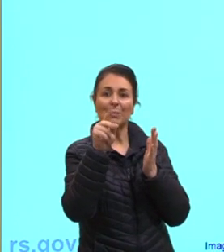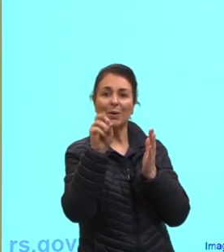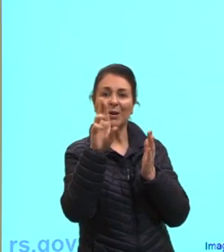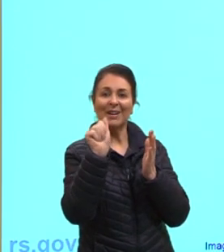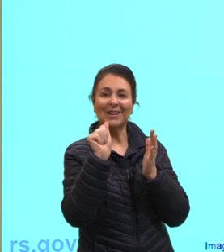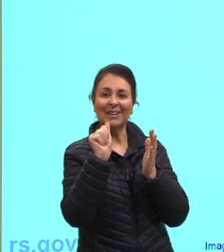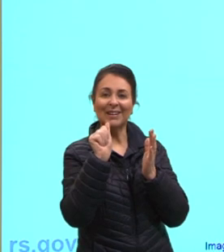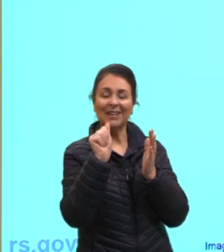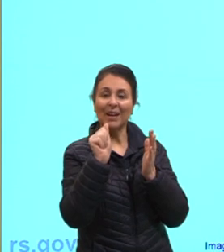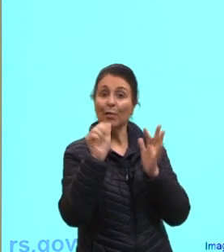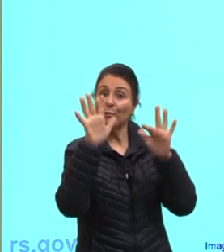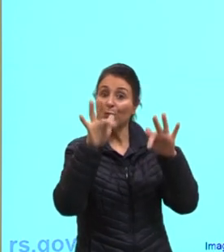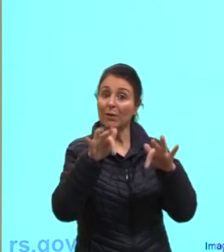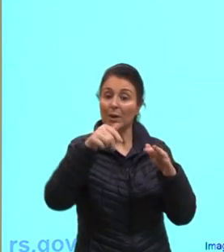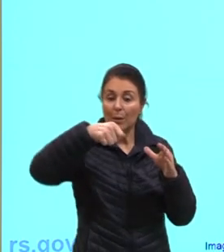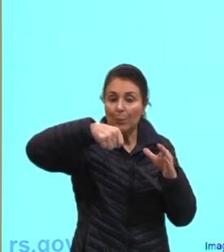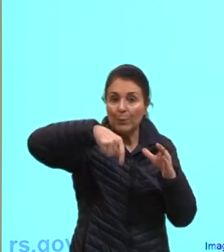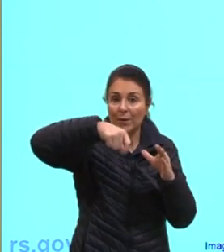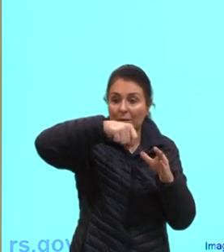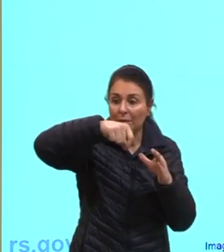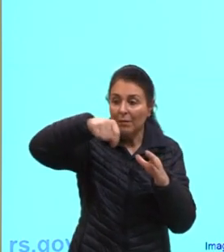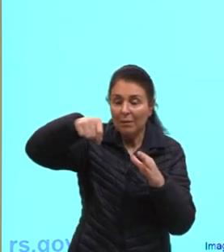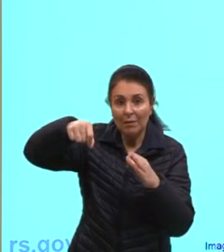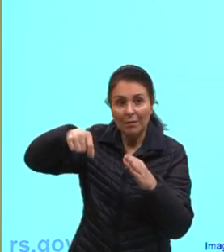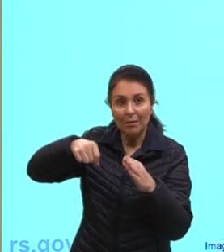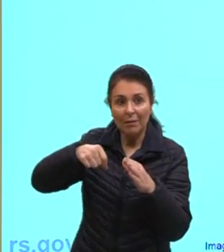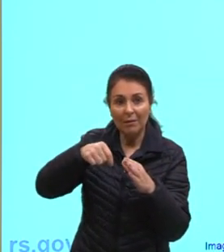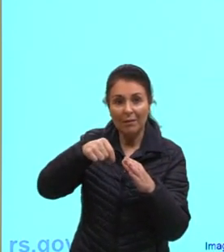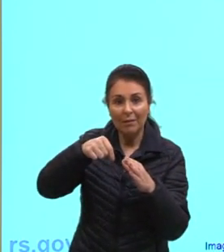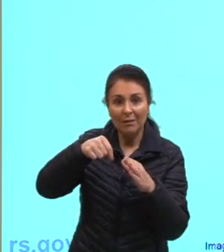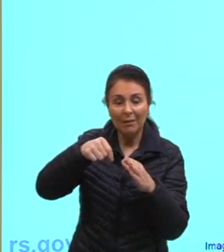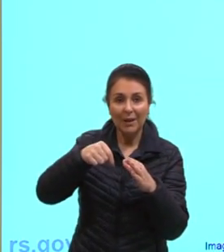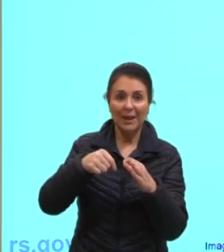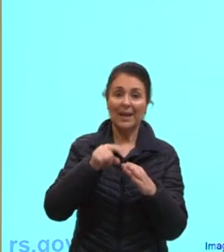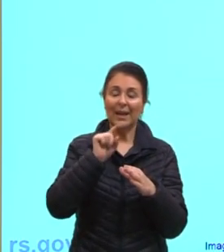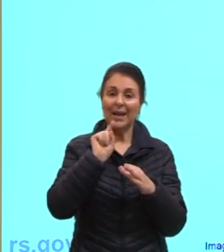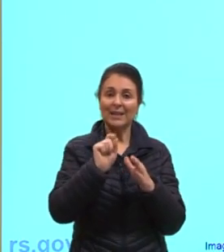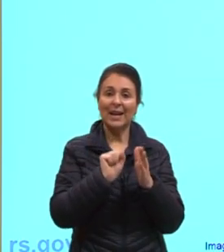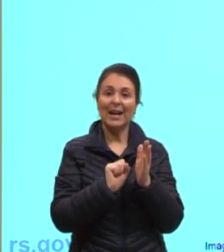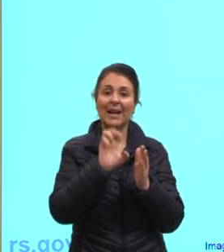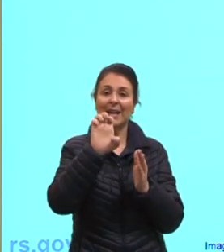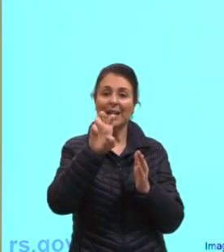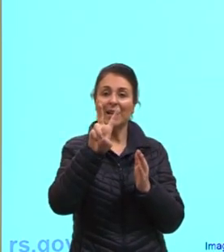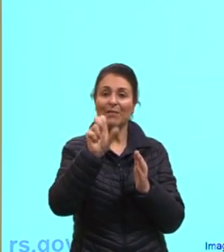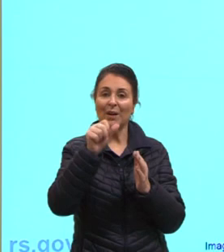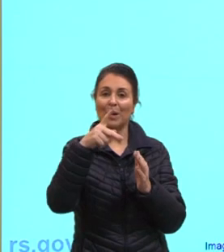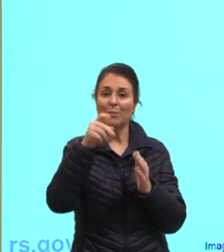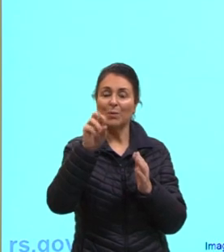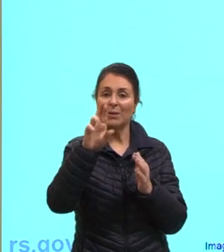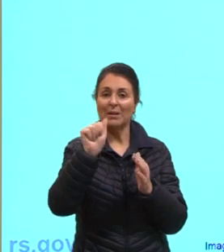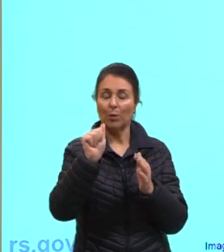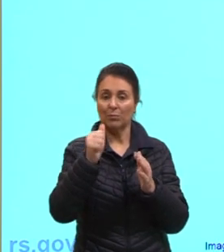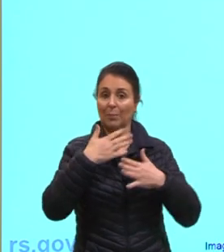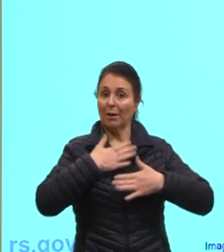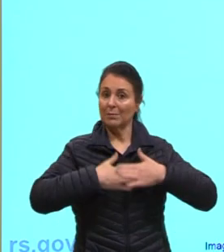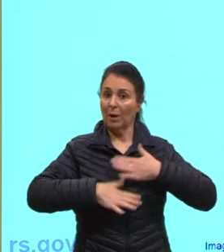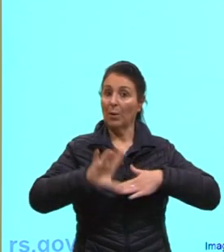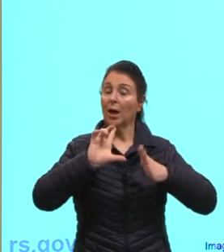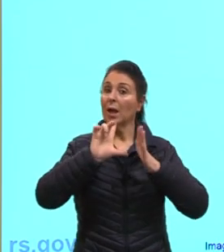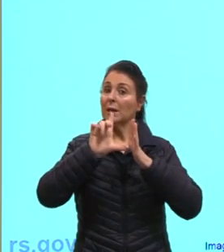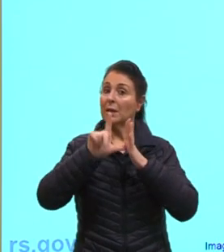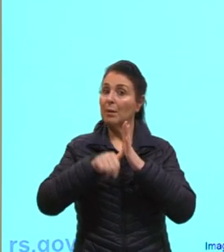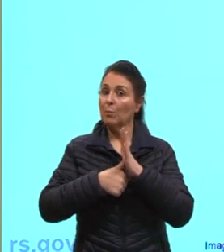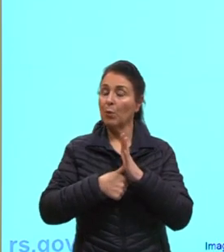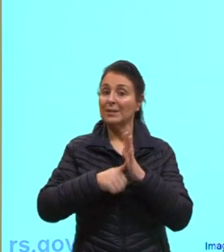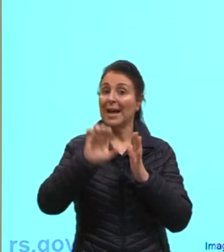né? Quando a gente tem bastante quantidade de água, tá? Então, essa é a evaporação, que acontece devagar. Já depois, a gente